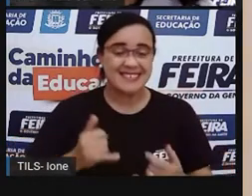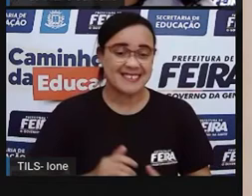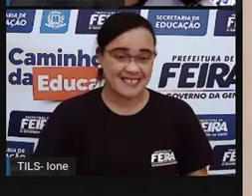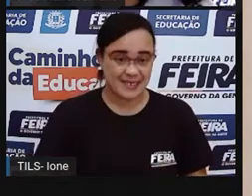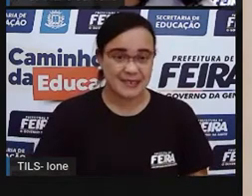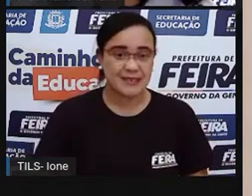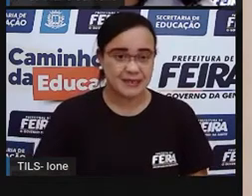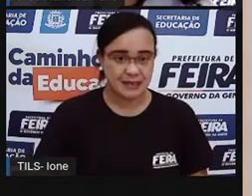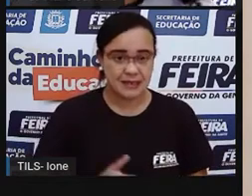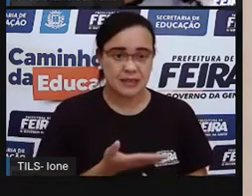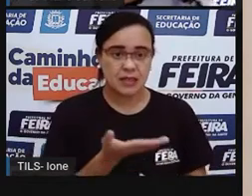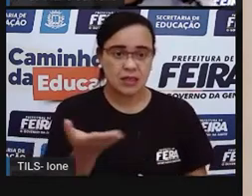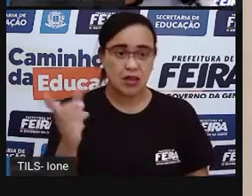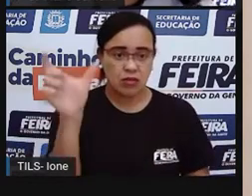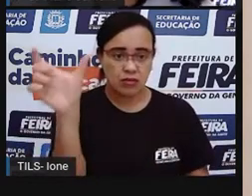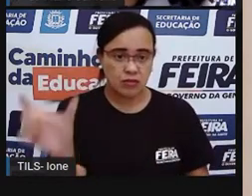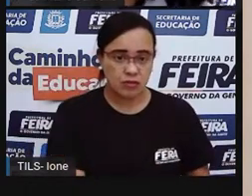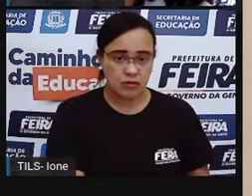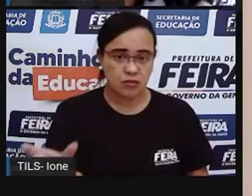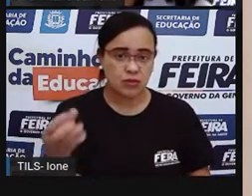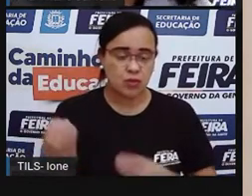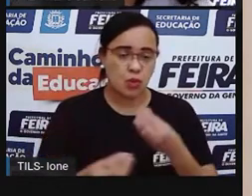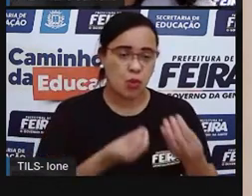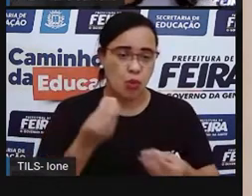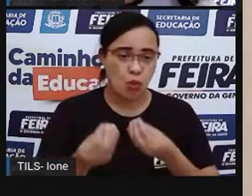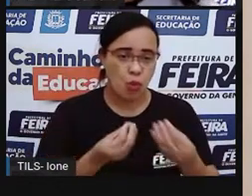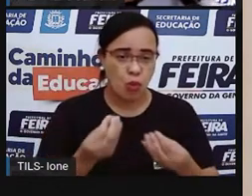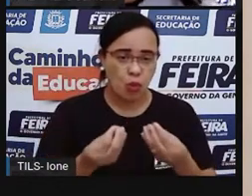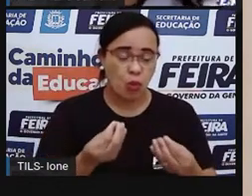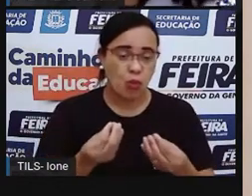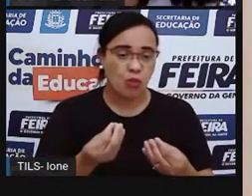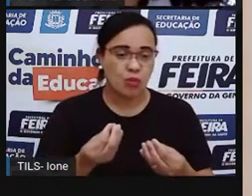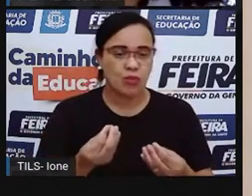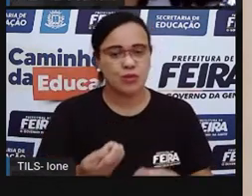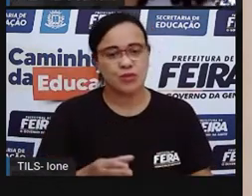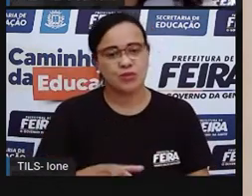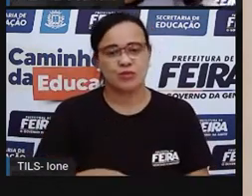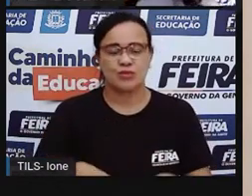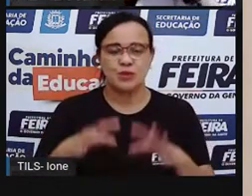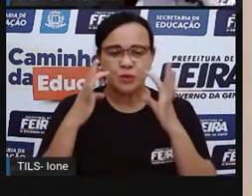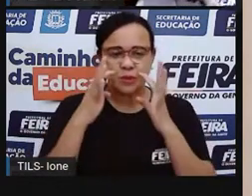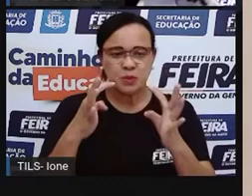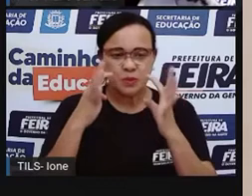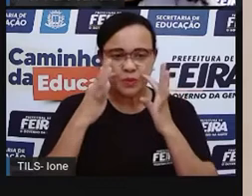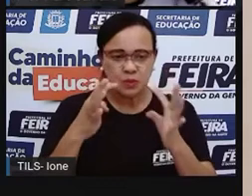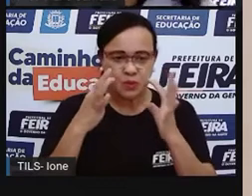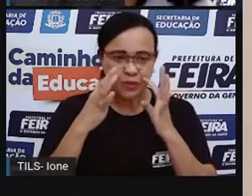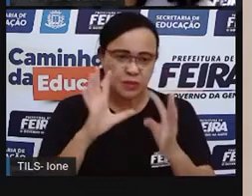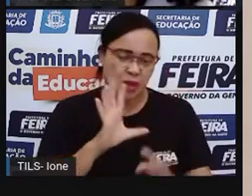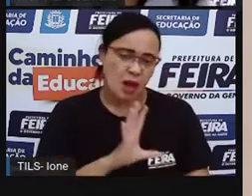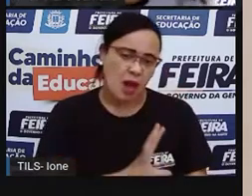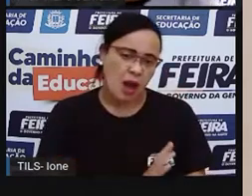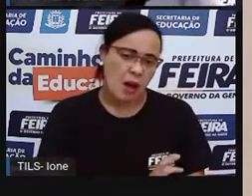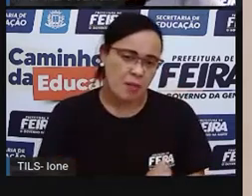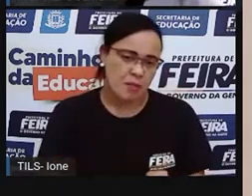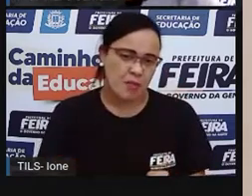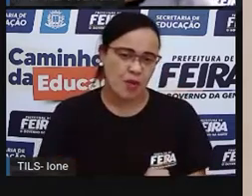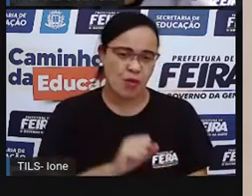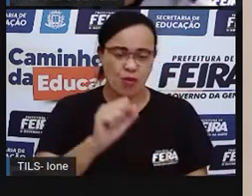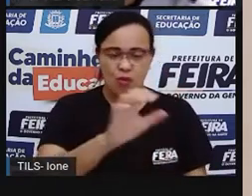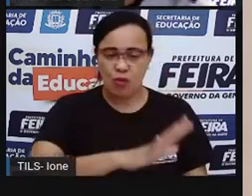Você será tratado com muito amor e viverá em um ambiente de paz e